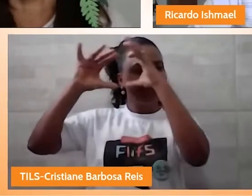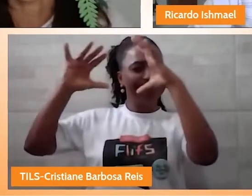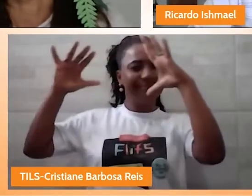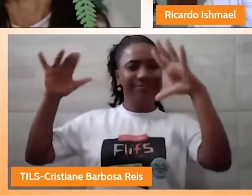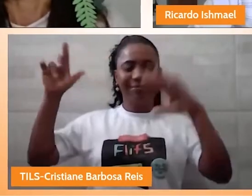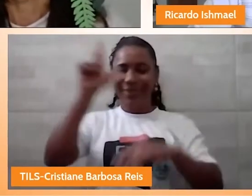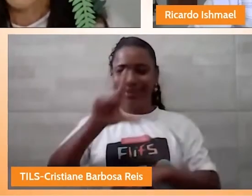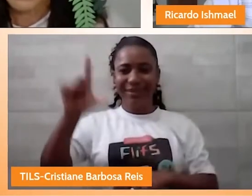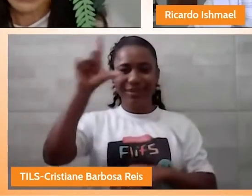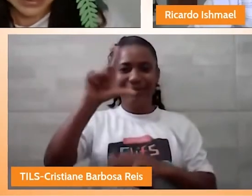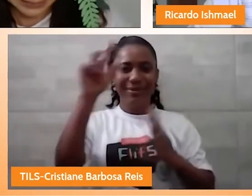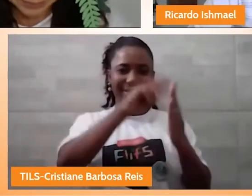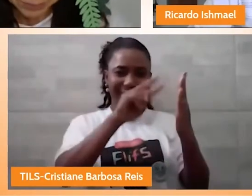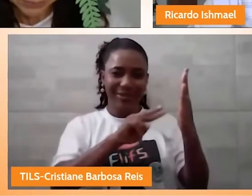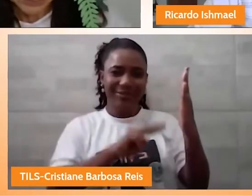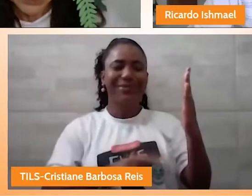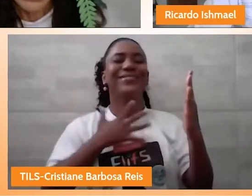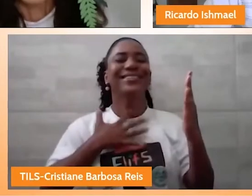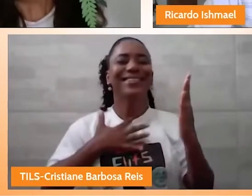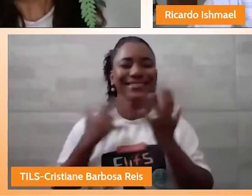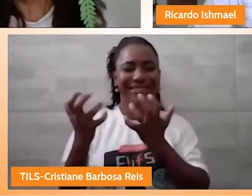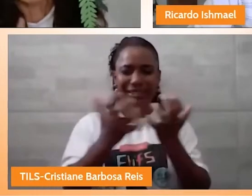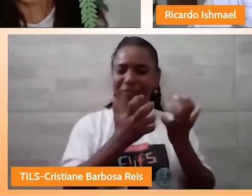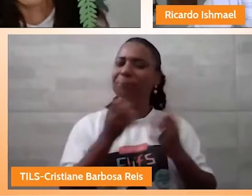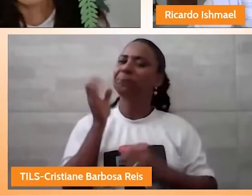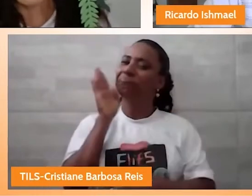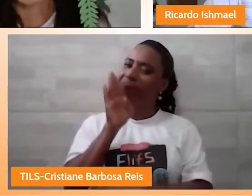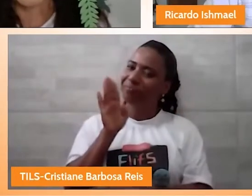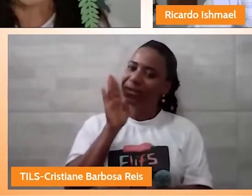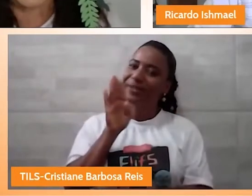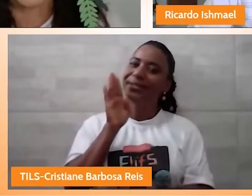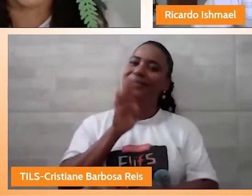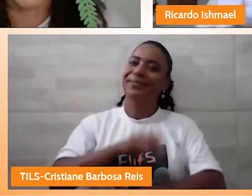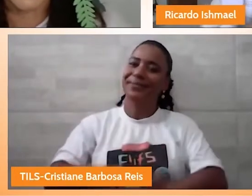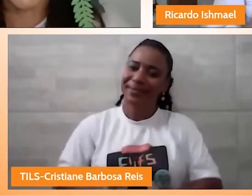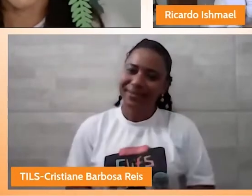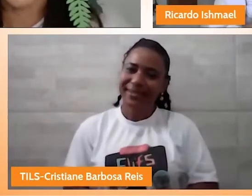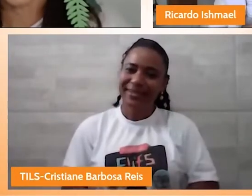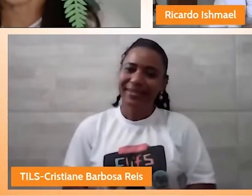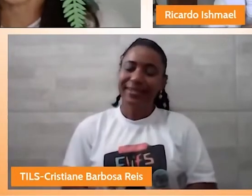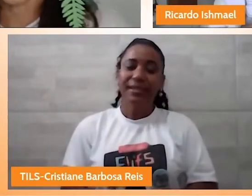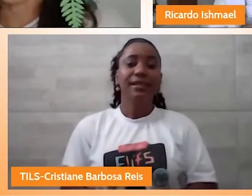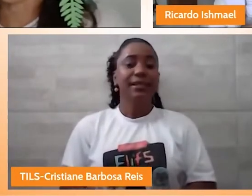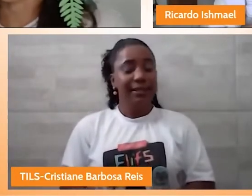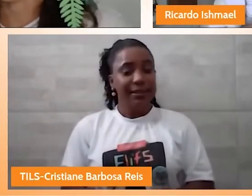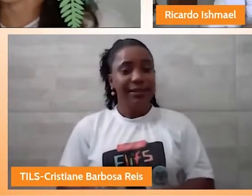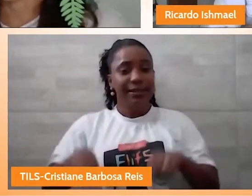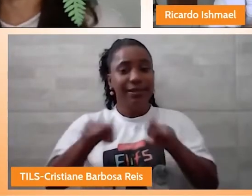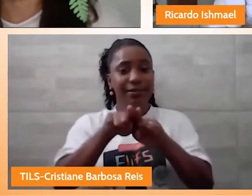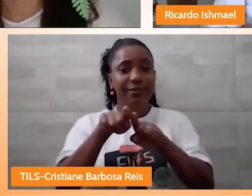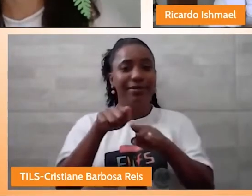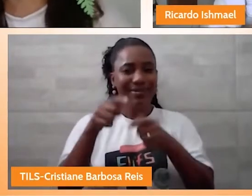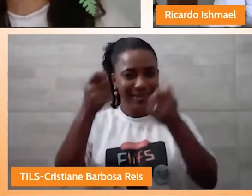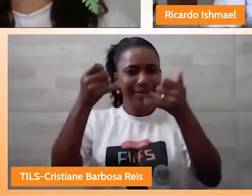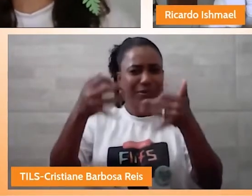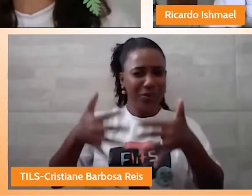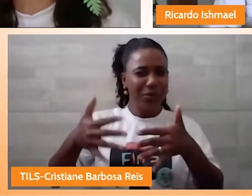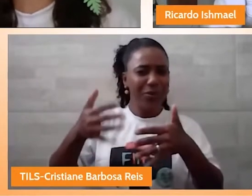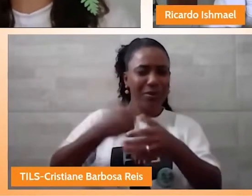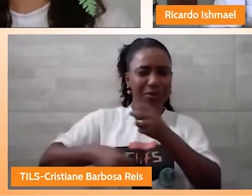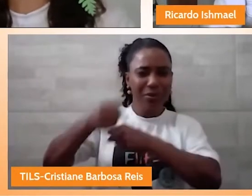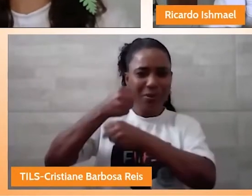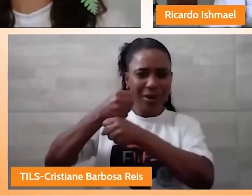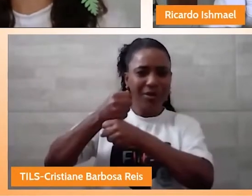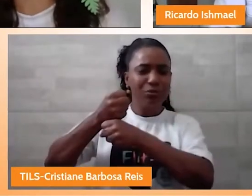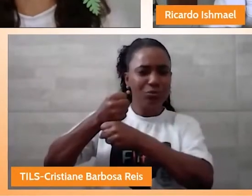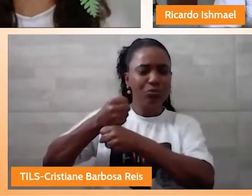da leitura. Bem bacana! Em 2020, você acabou de falar para a gente que esse começo